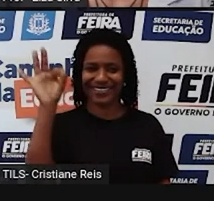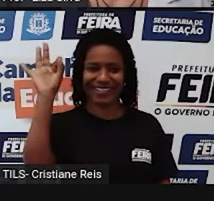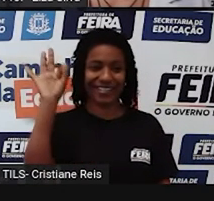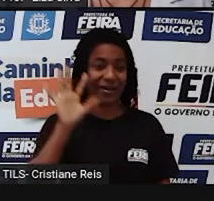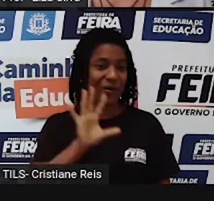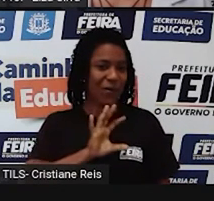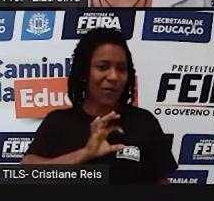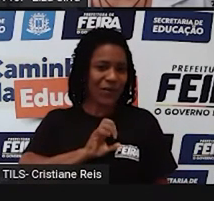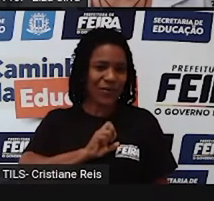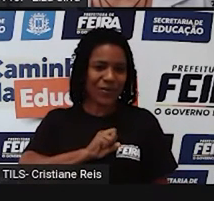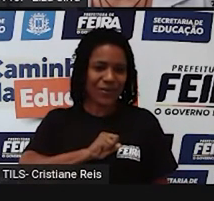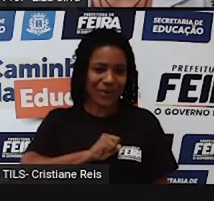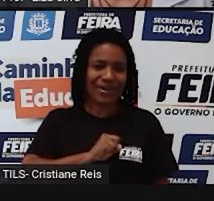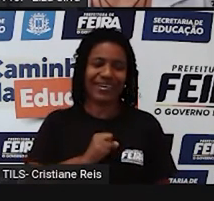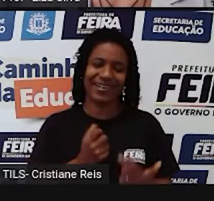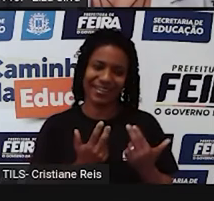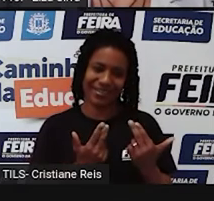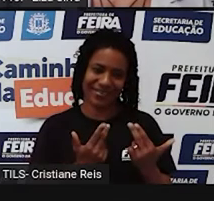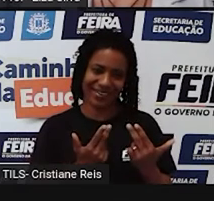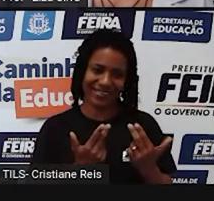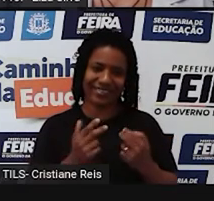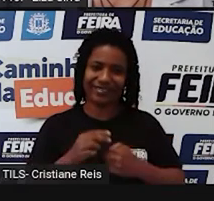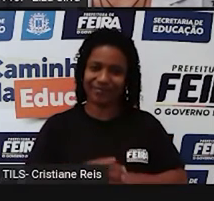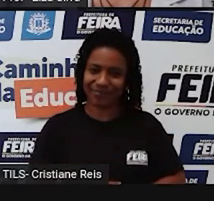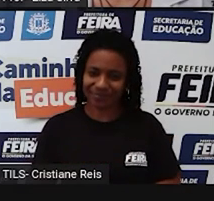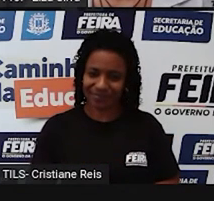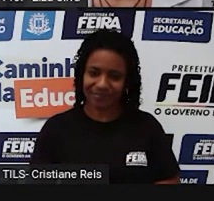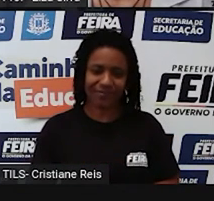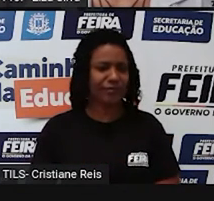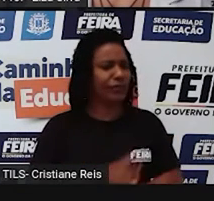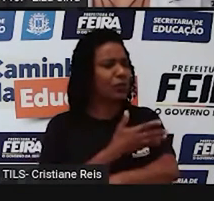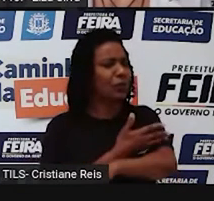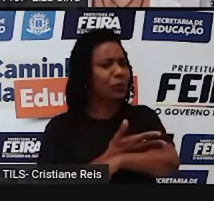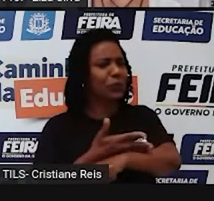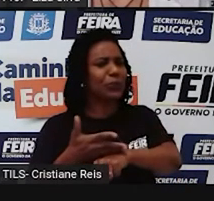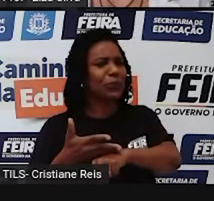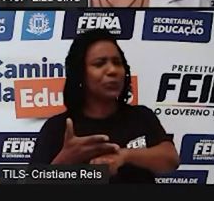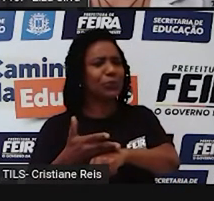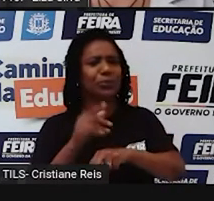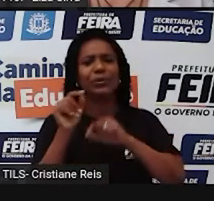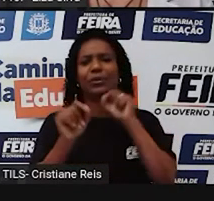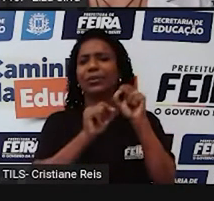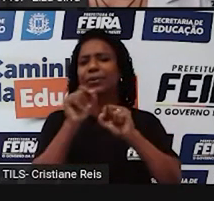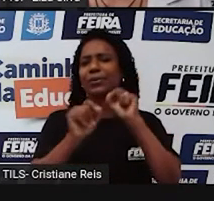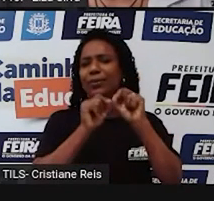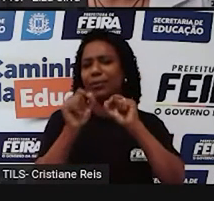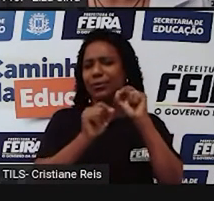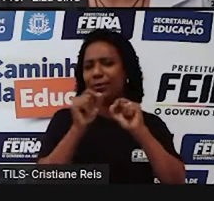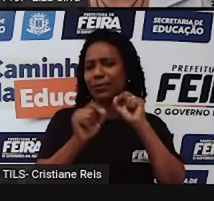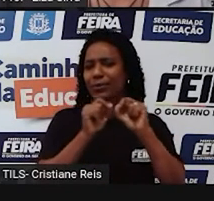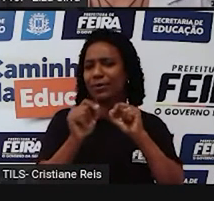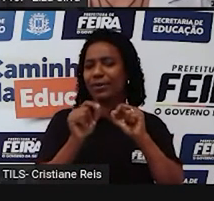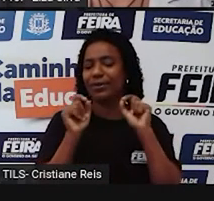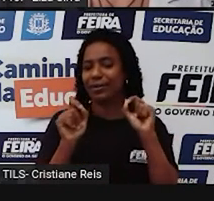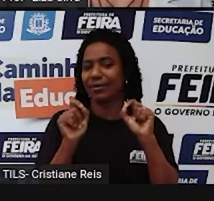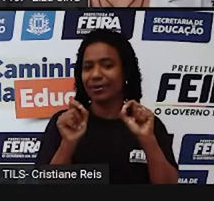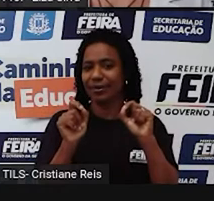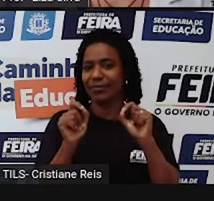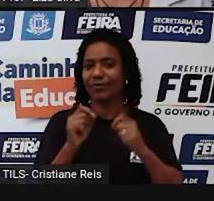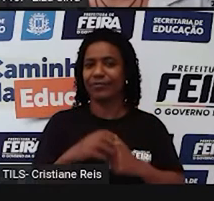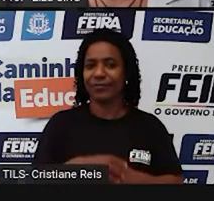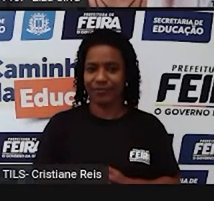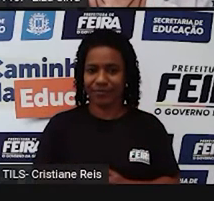Número 6 Costume É Escreve igualzinho a nossa língua